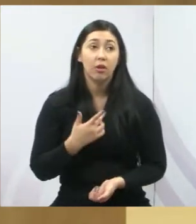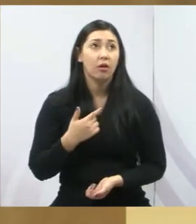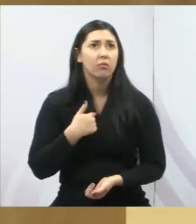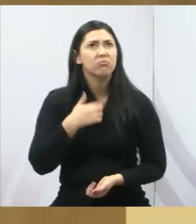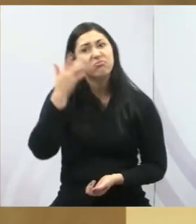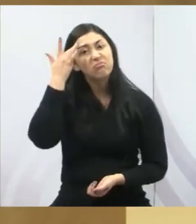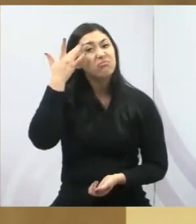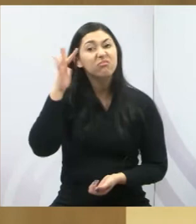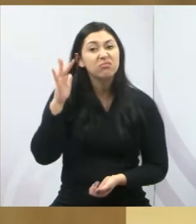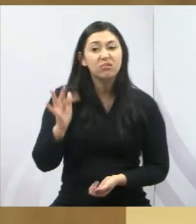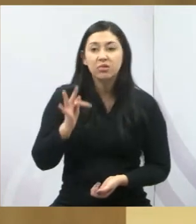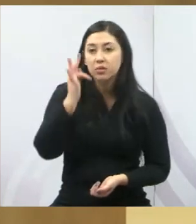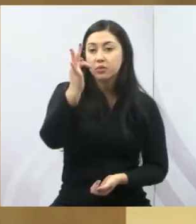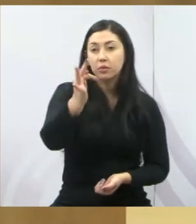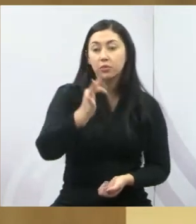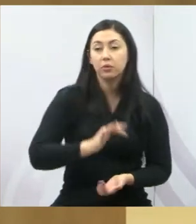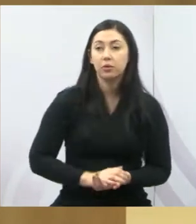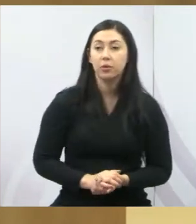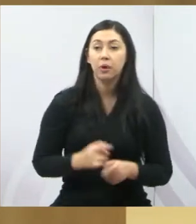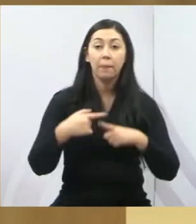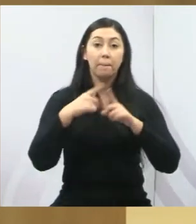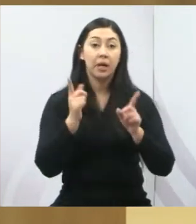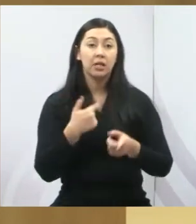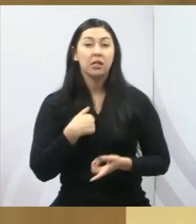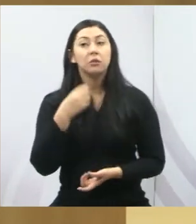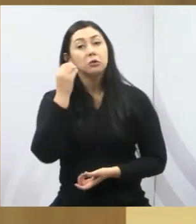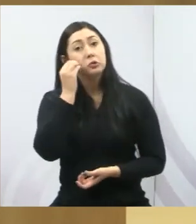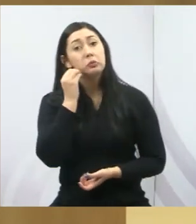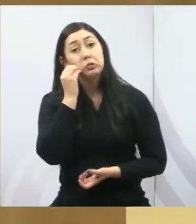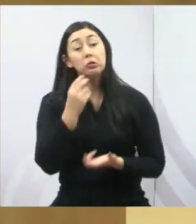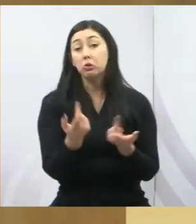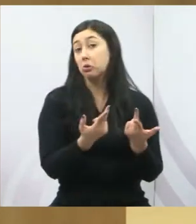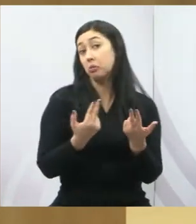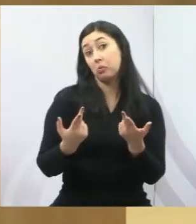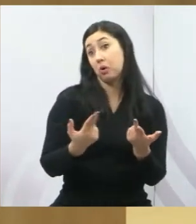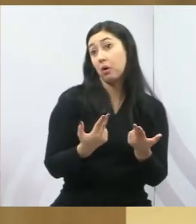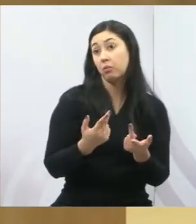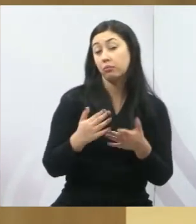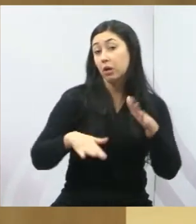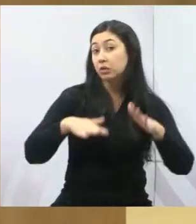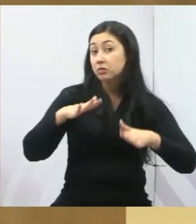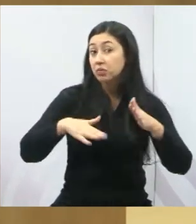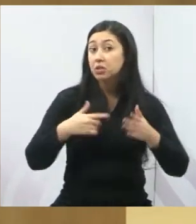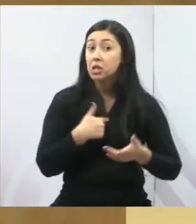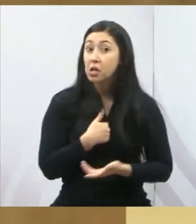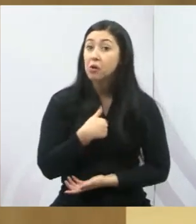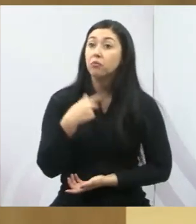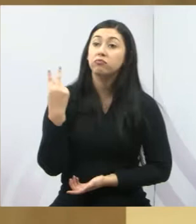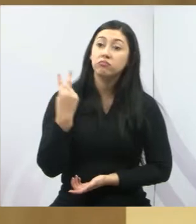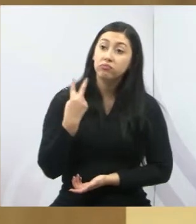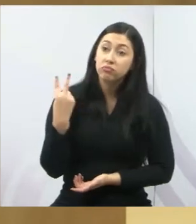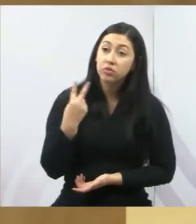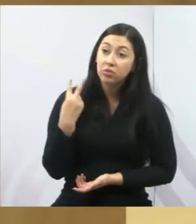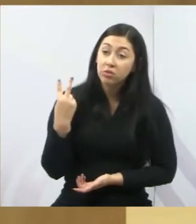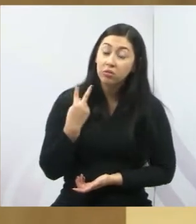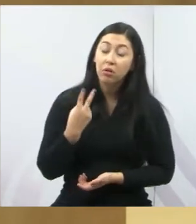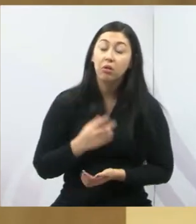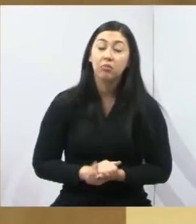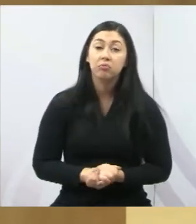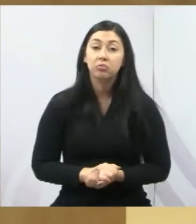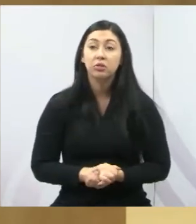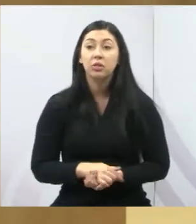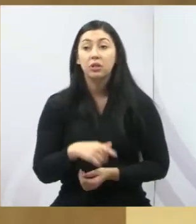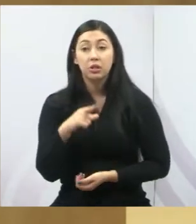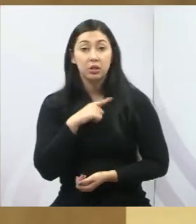será o futuro, mas eu vou estar experimentando a mesma coisa, de ser um vereador que tenha um